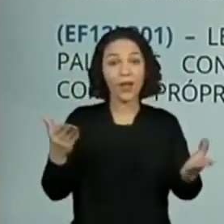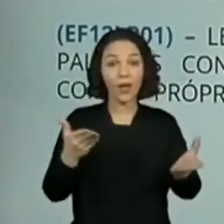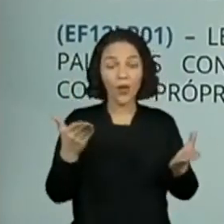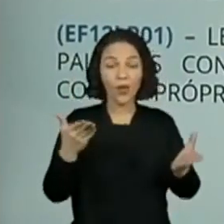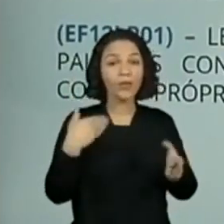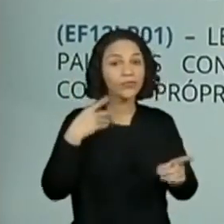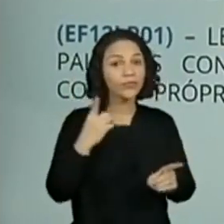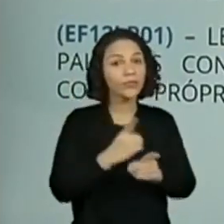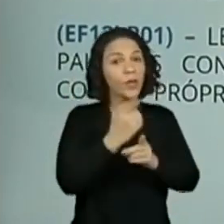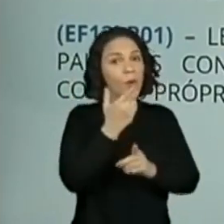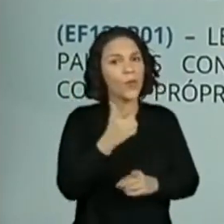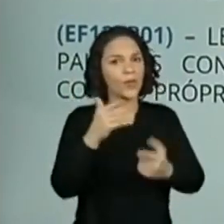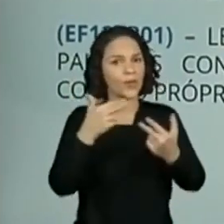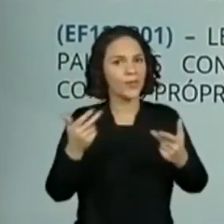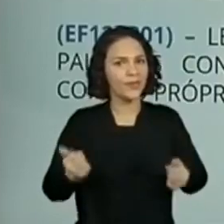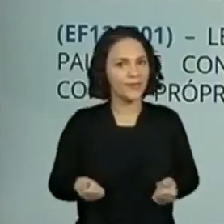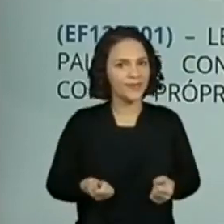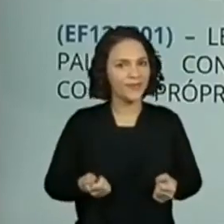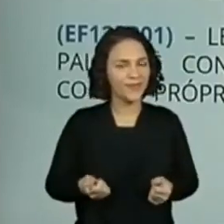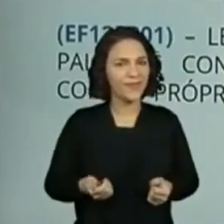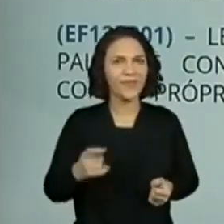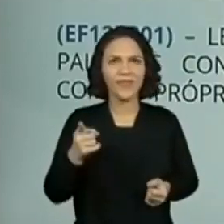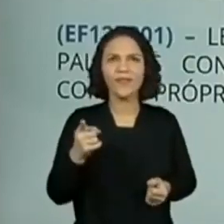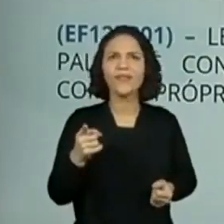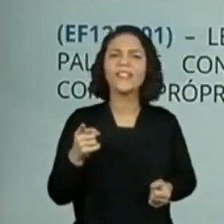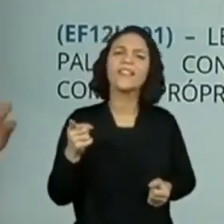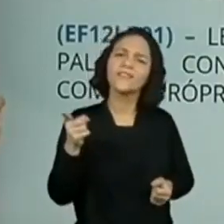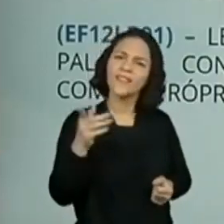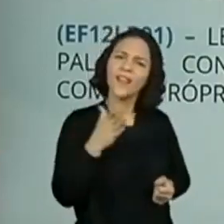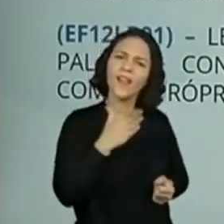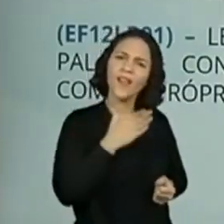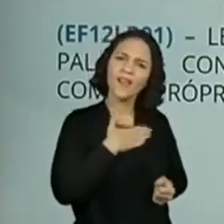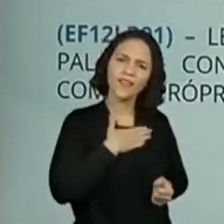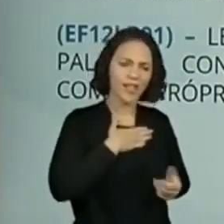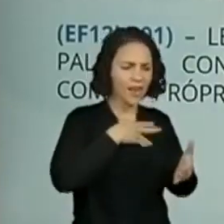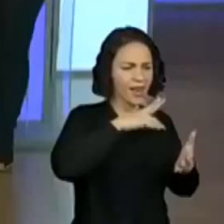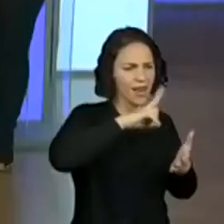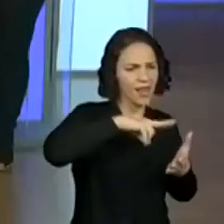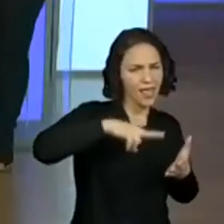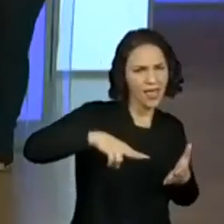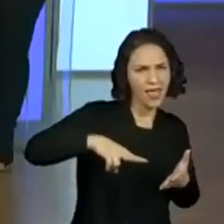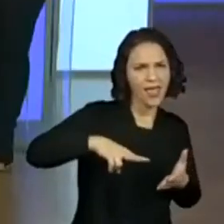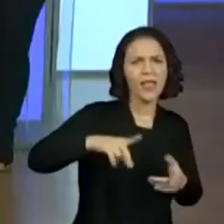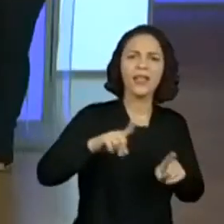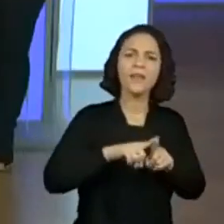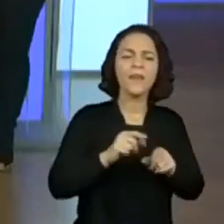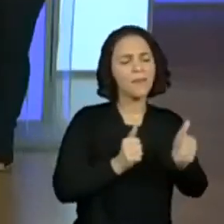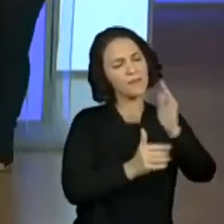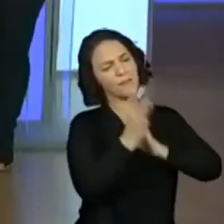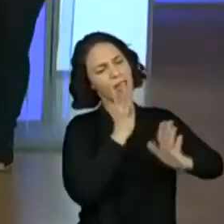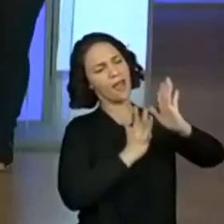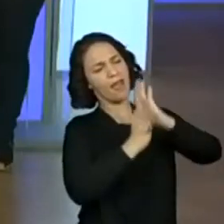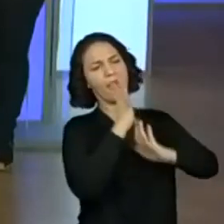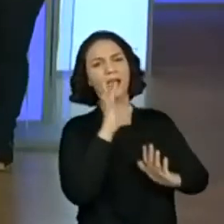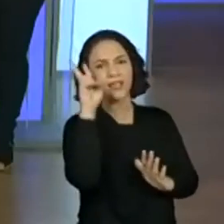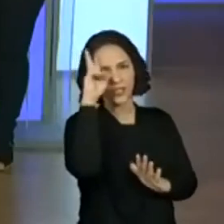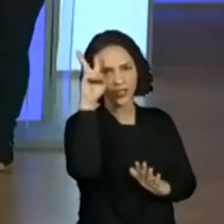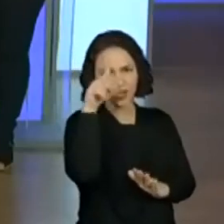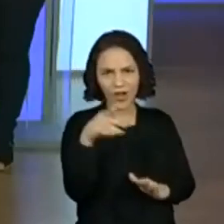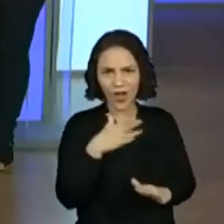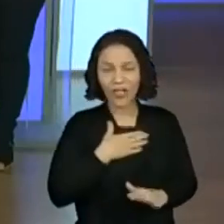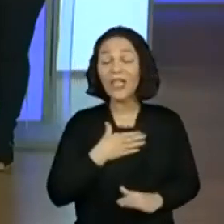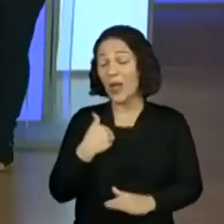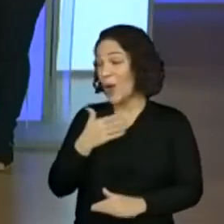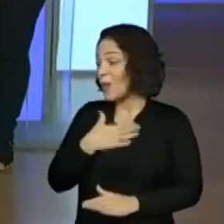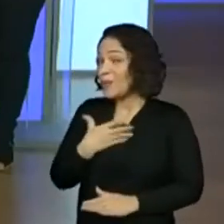preferência da gente. Professora Viviane, você gosta de ler e ouvir histórias? Gosto muito. Gosta muito? Muito,